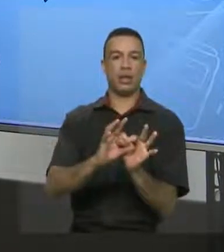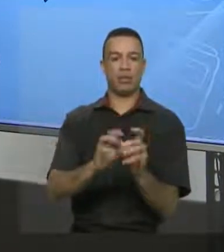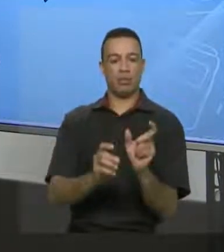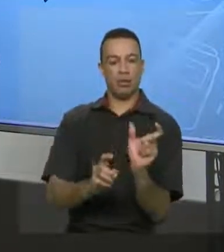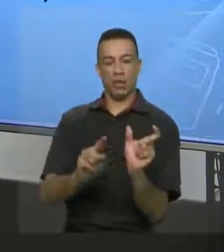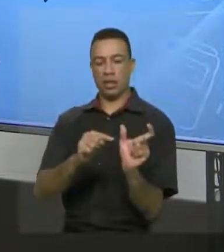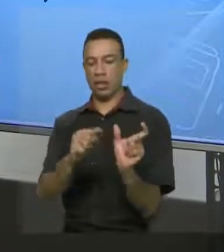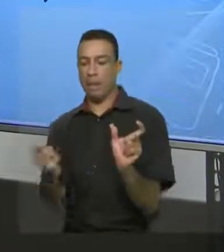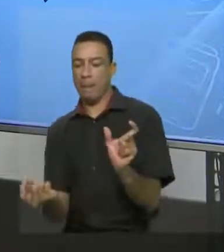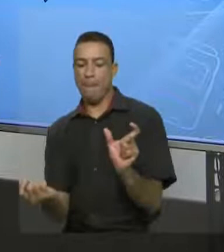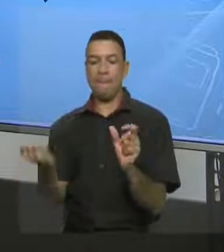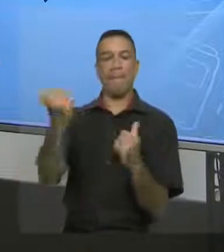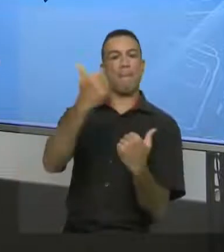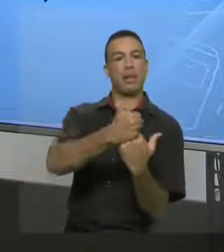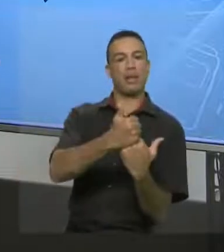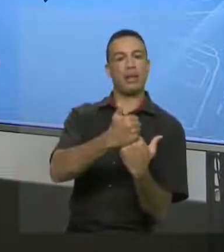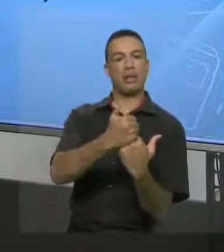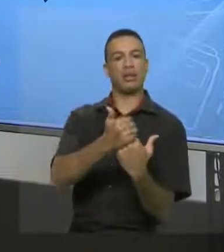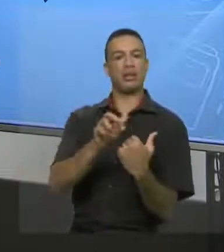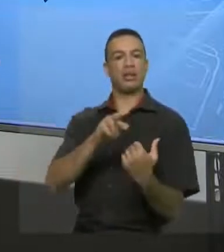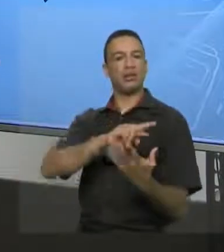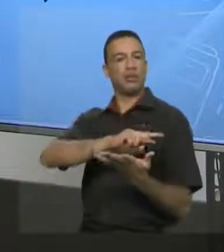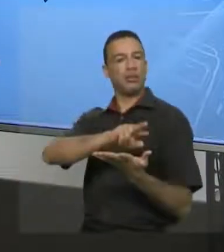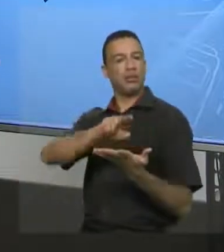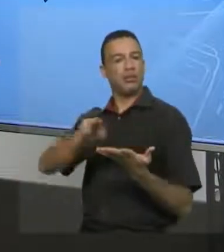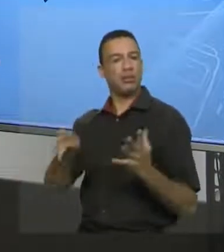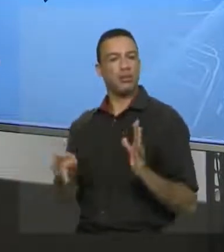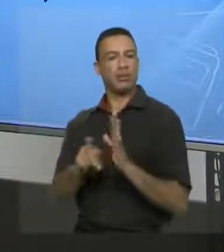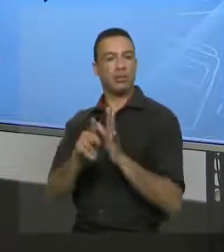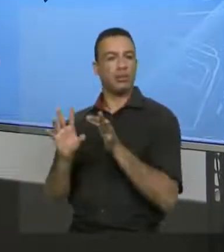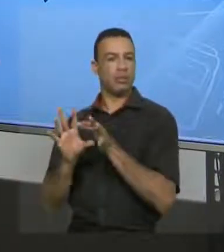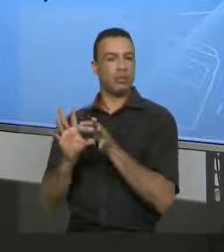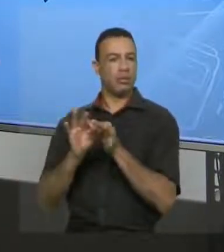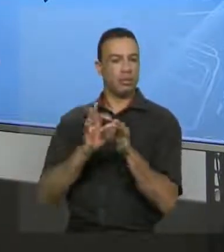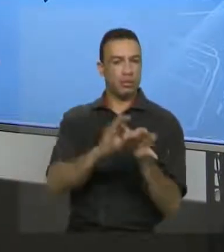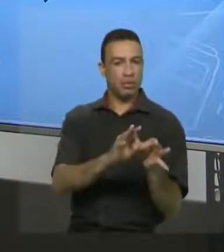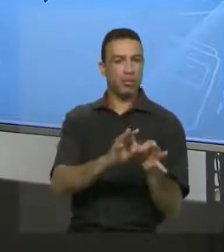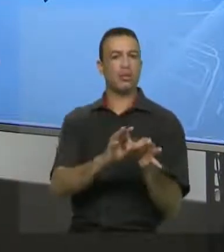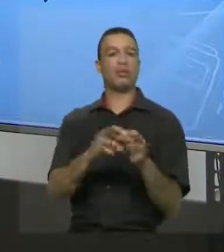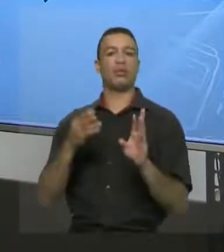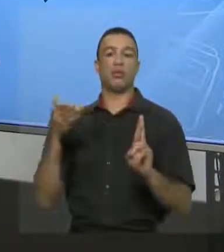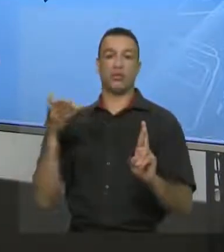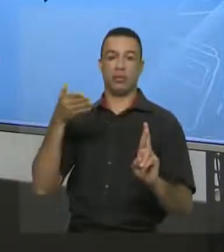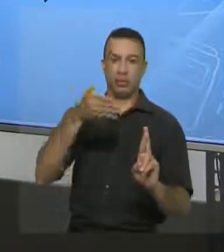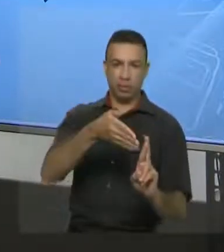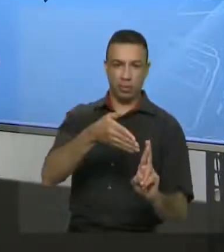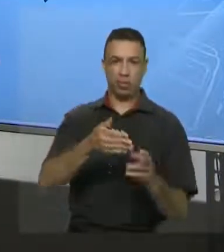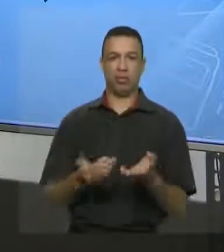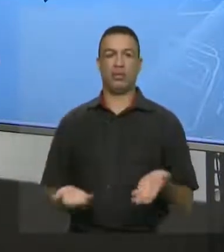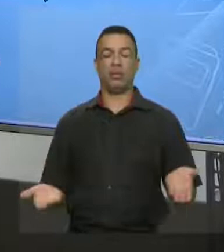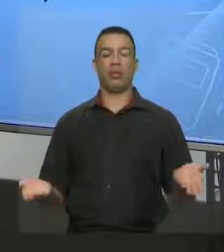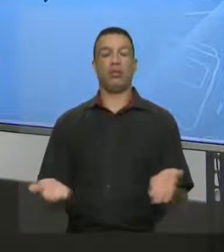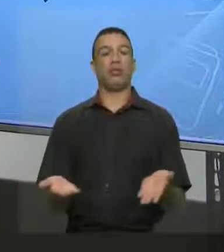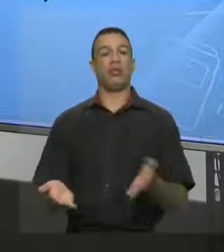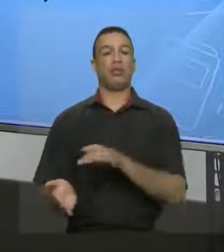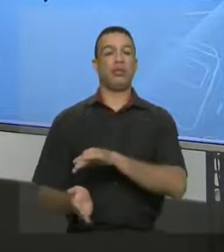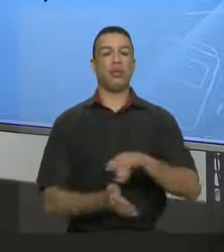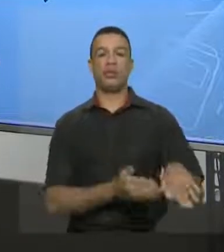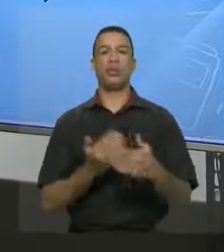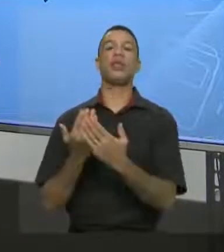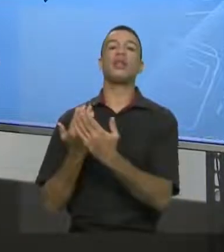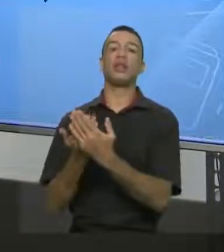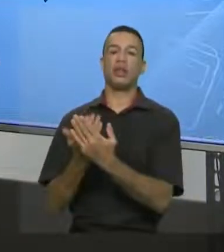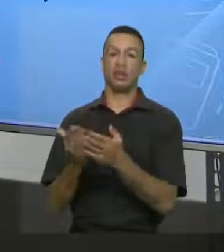recuperação. Nós vimos os elementos coesivos desse tipo de coesão que é chamada coesão referencial e hoje nós vamos falar da